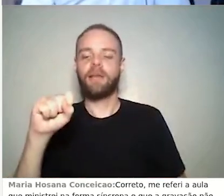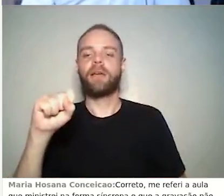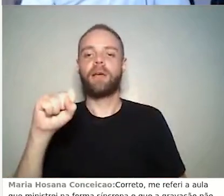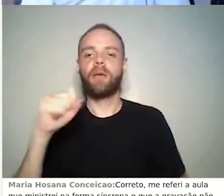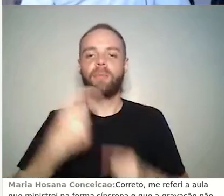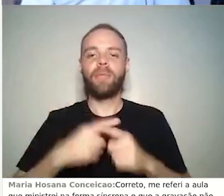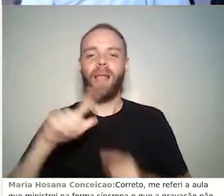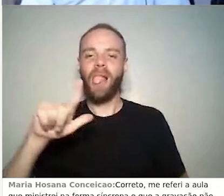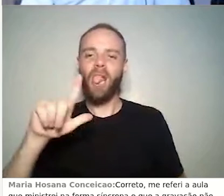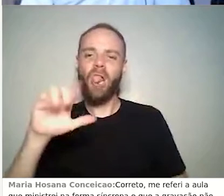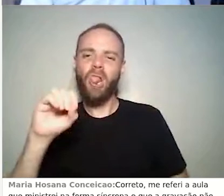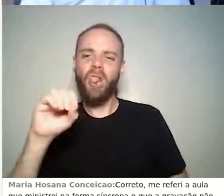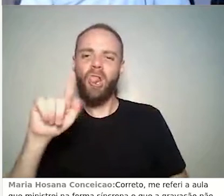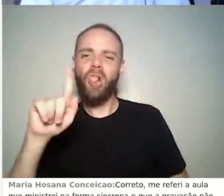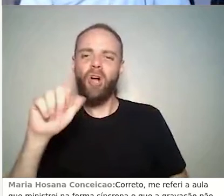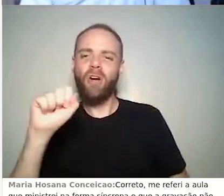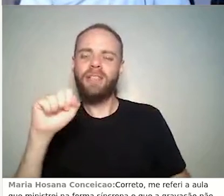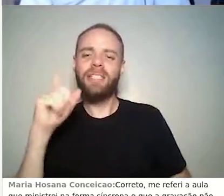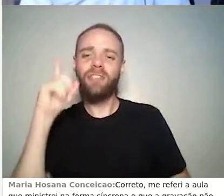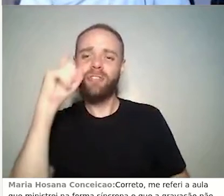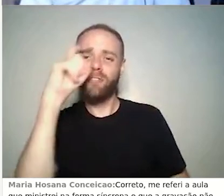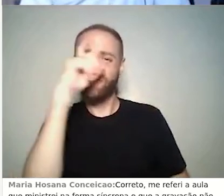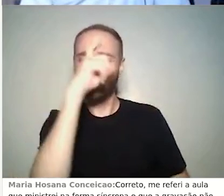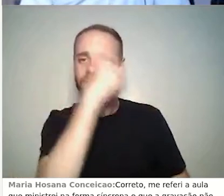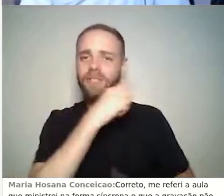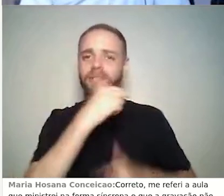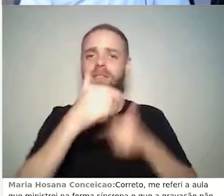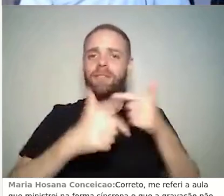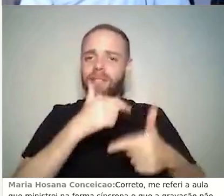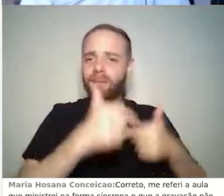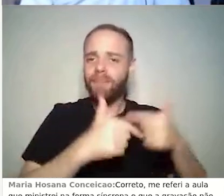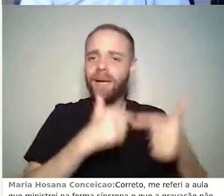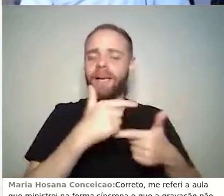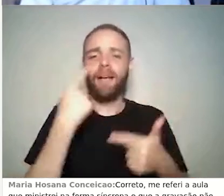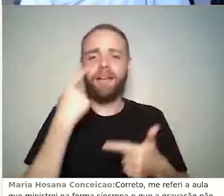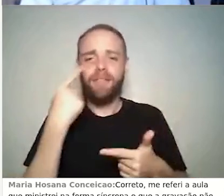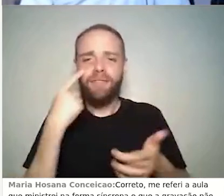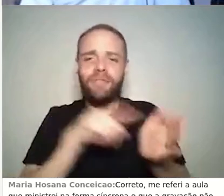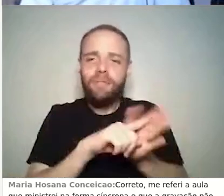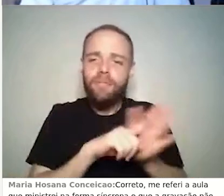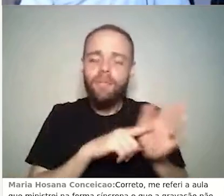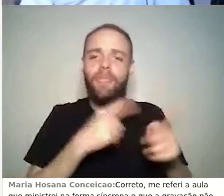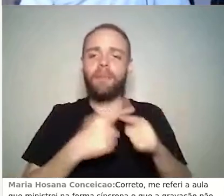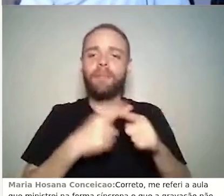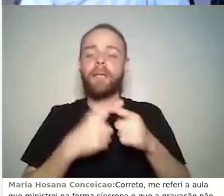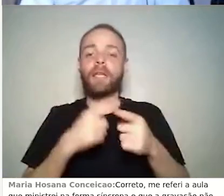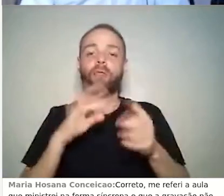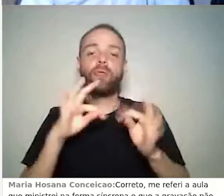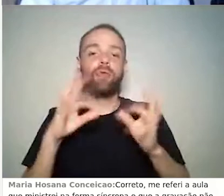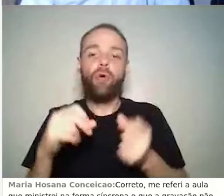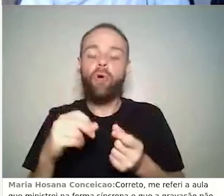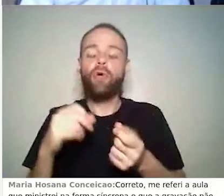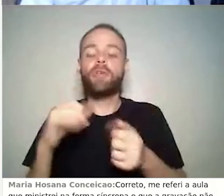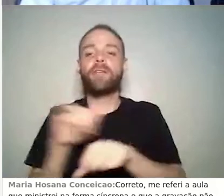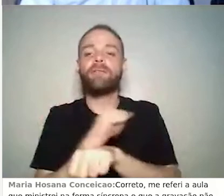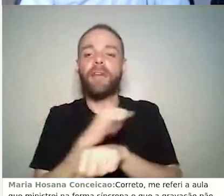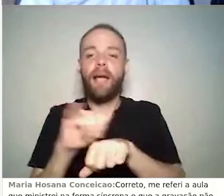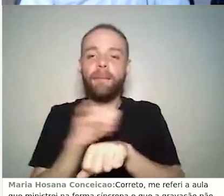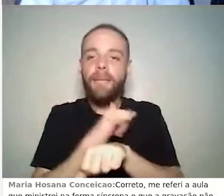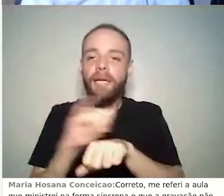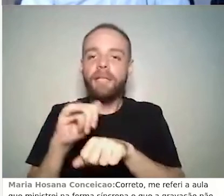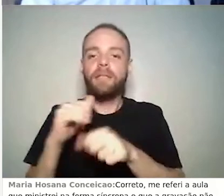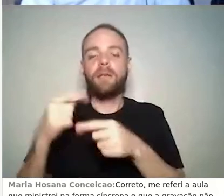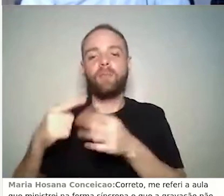difíceis de trabalhar, eles mostram muitos dados, mas são difíceis de trabalhar, todas as ferramentas que eu mostrei nos relatórios anteriormente,